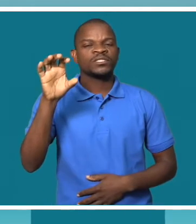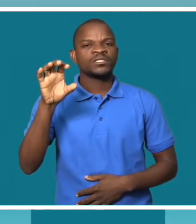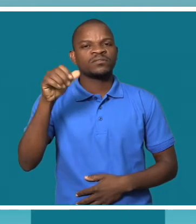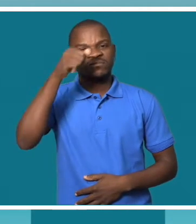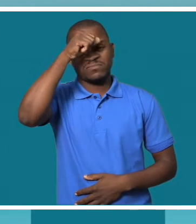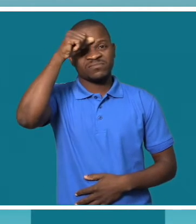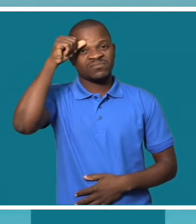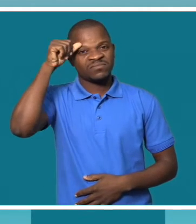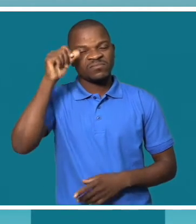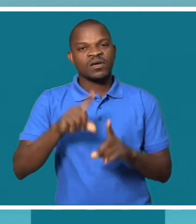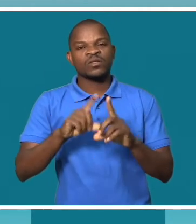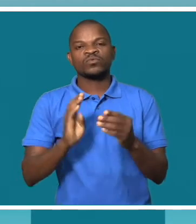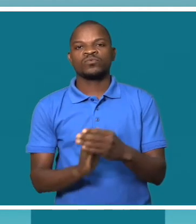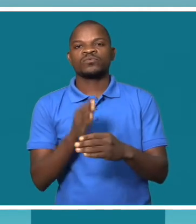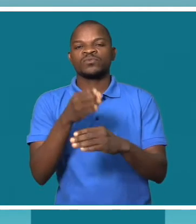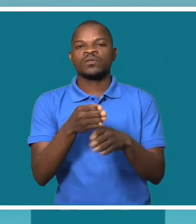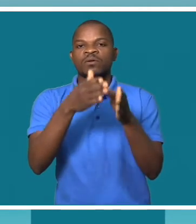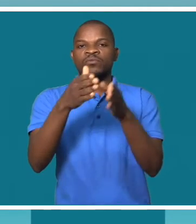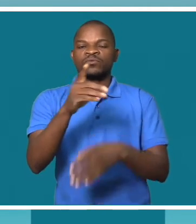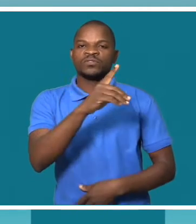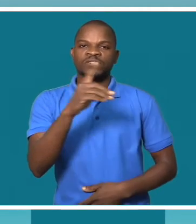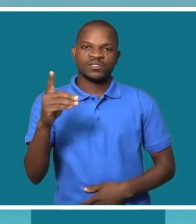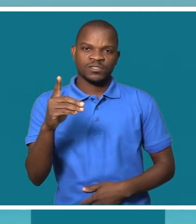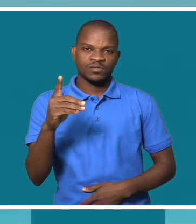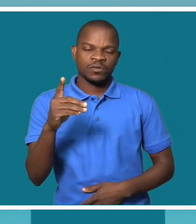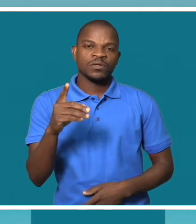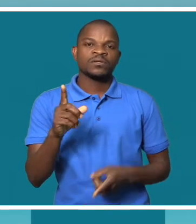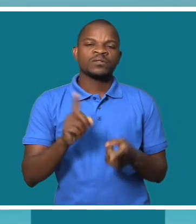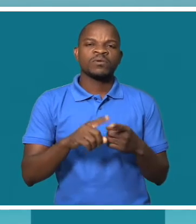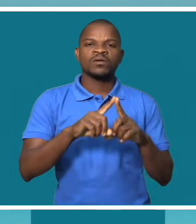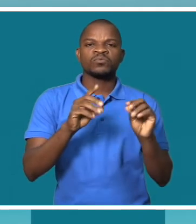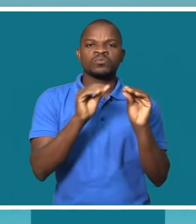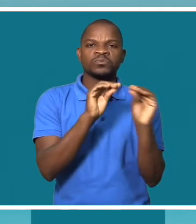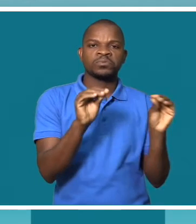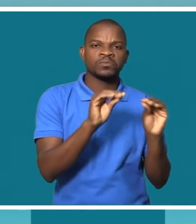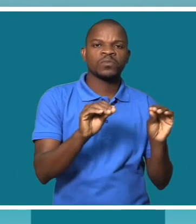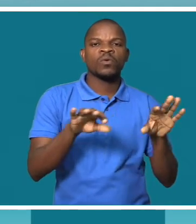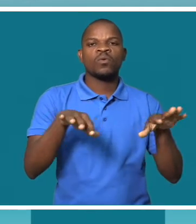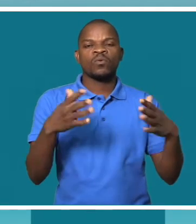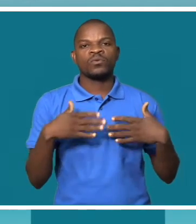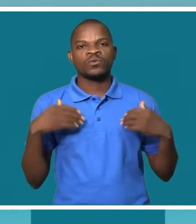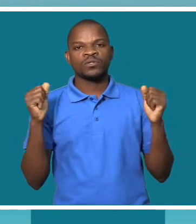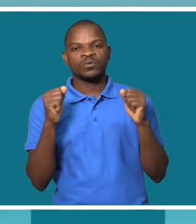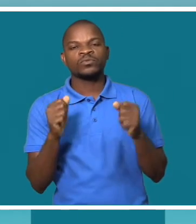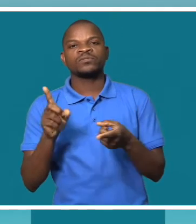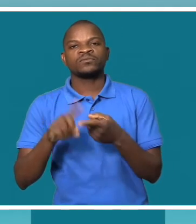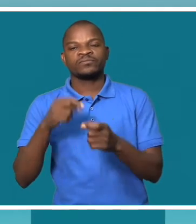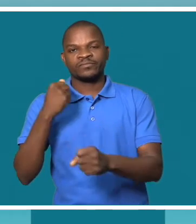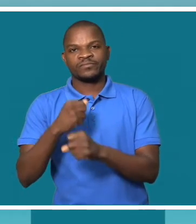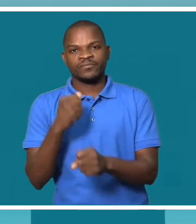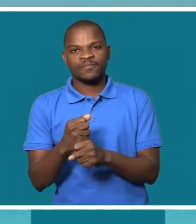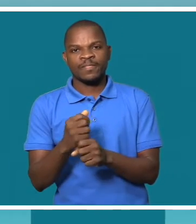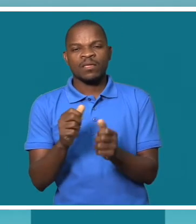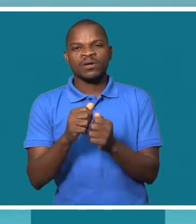para as pessoas com deficiência aos principais serviços, então, educação, saúde e trabalho. E é com essa